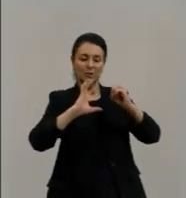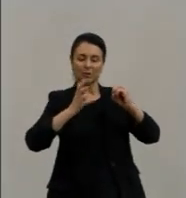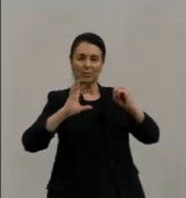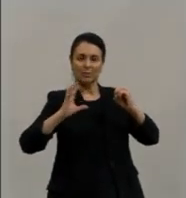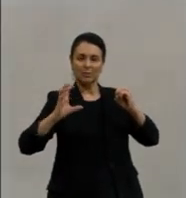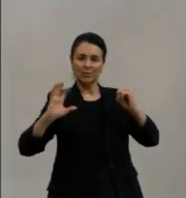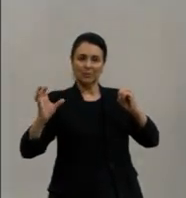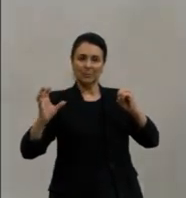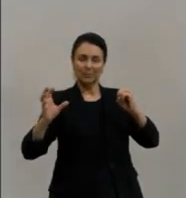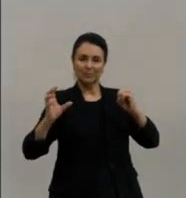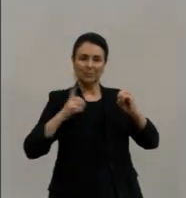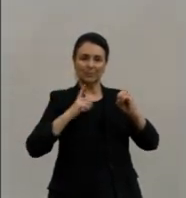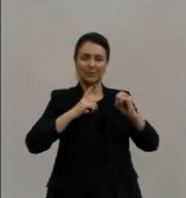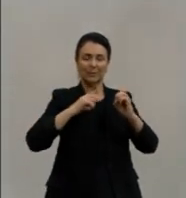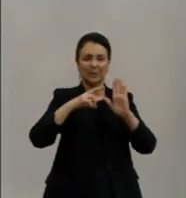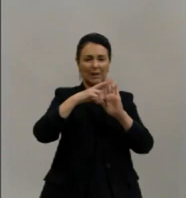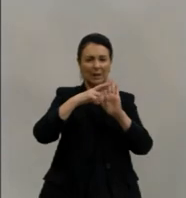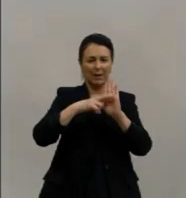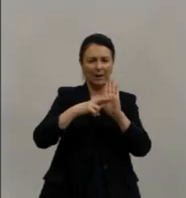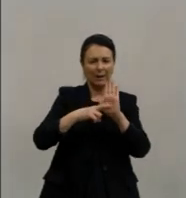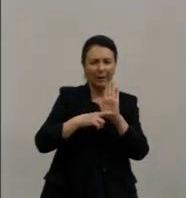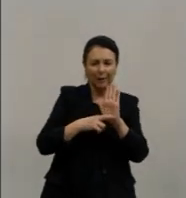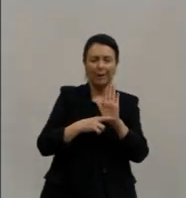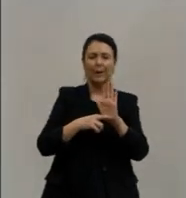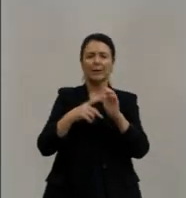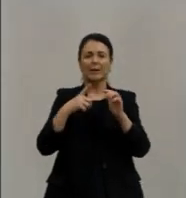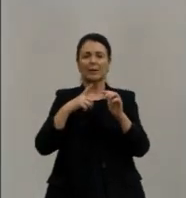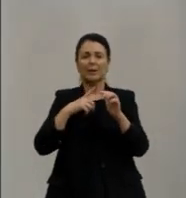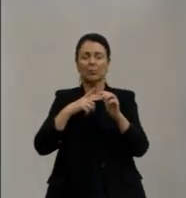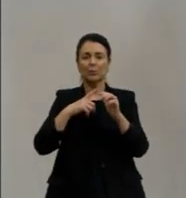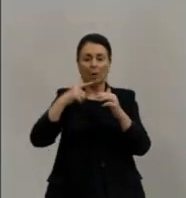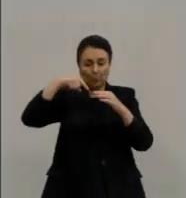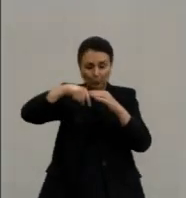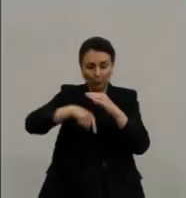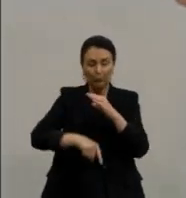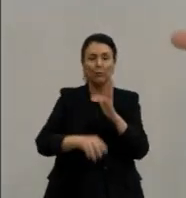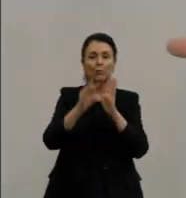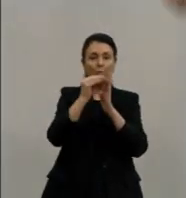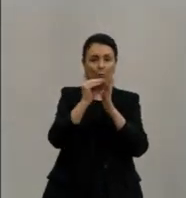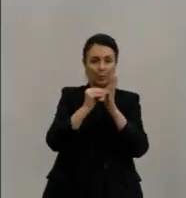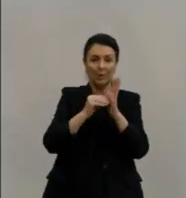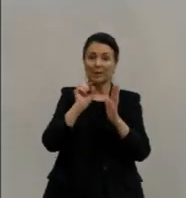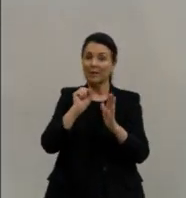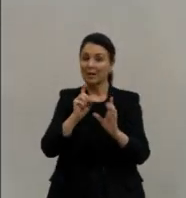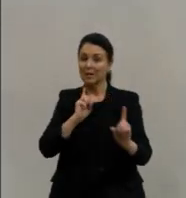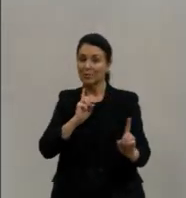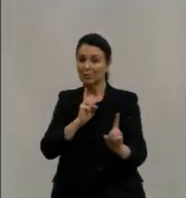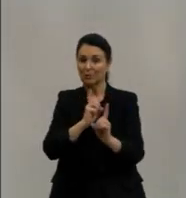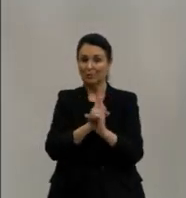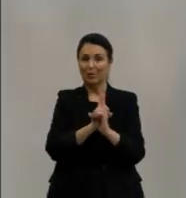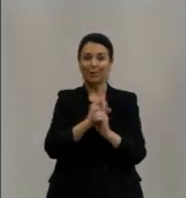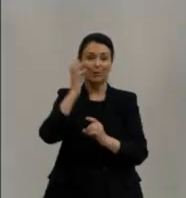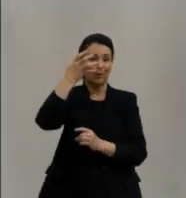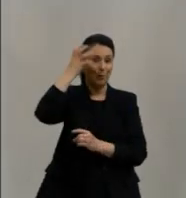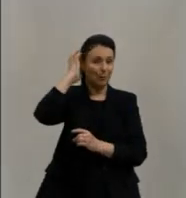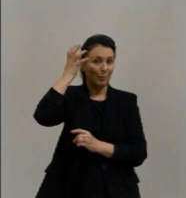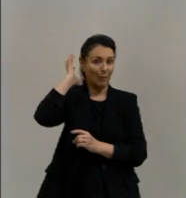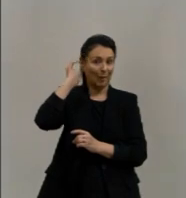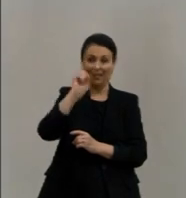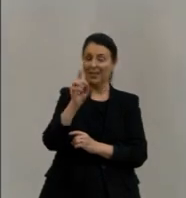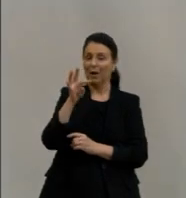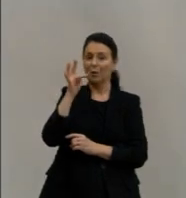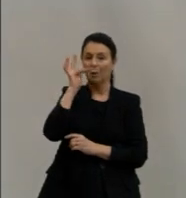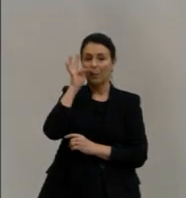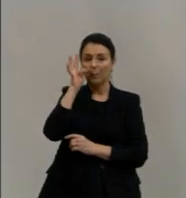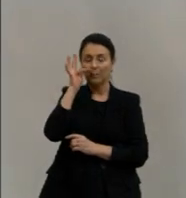que a gente tem a regra do octeto, vai muito a fundo esse conteúdo, mas foi uma descoberta de Born, não de Thomson. B,